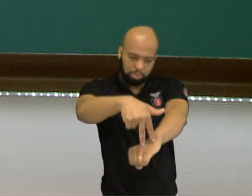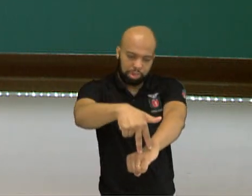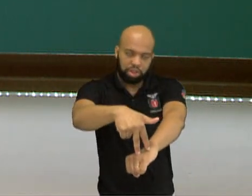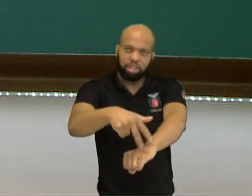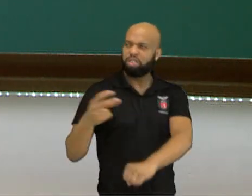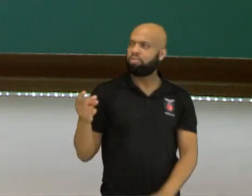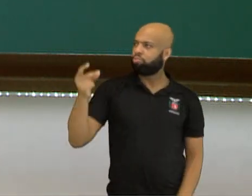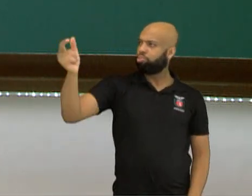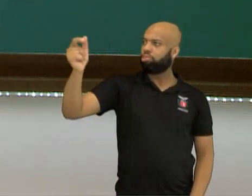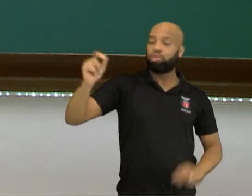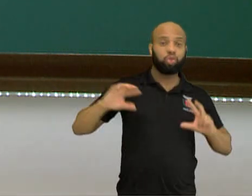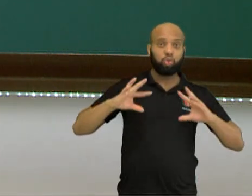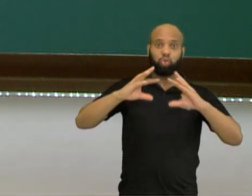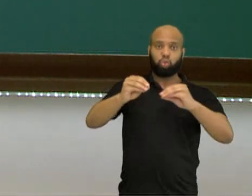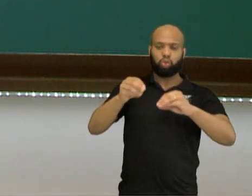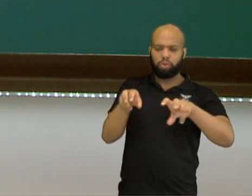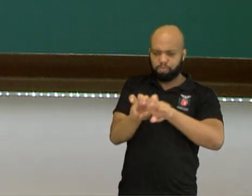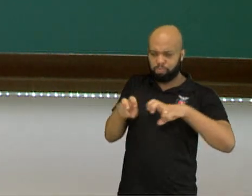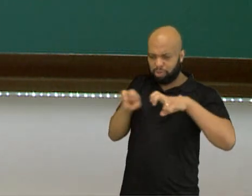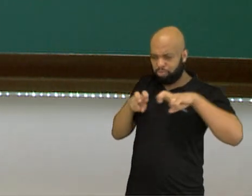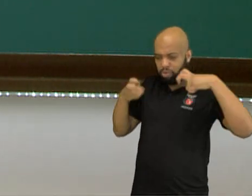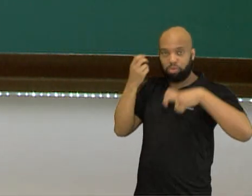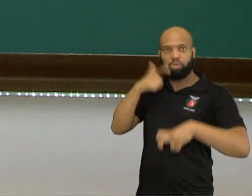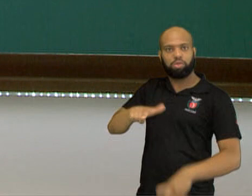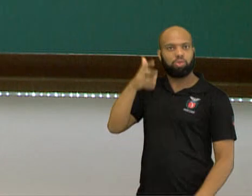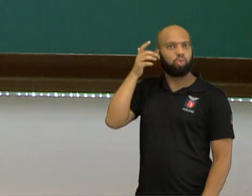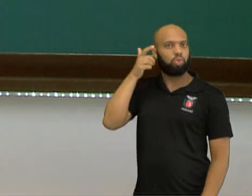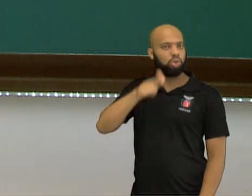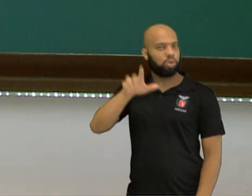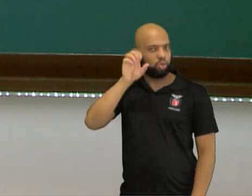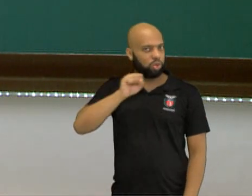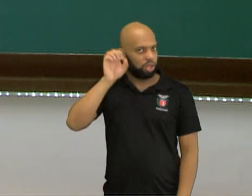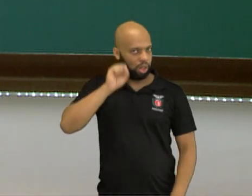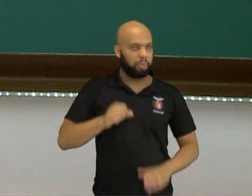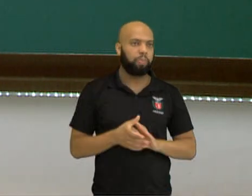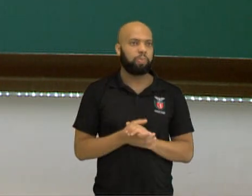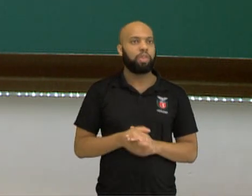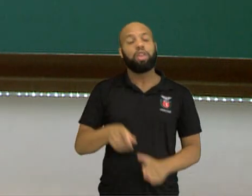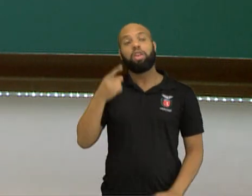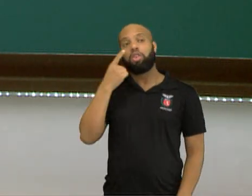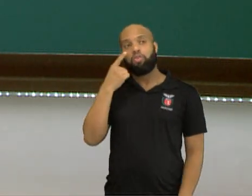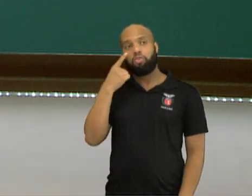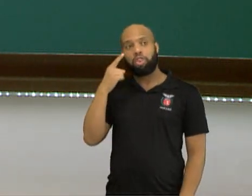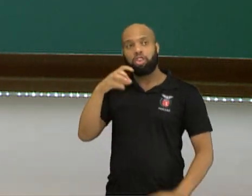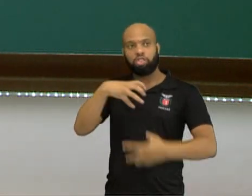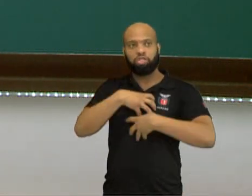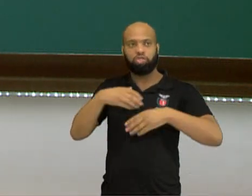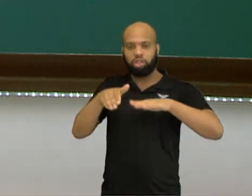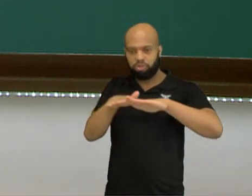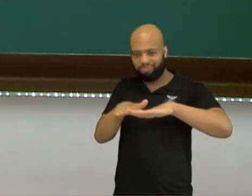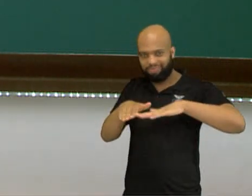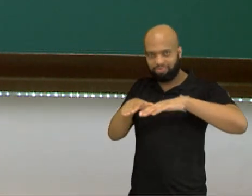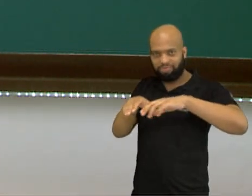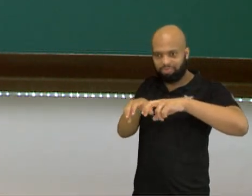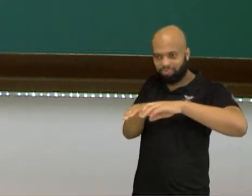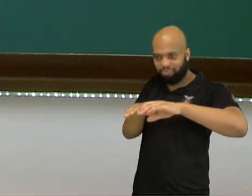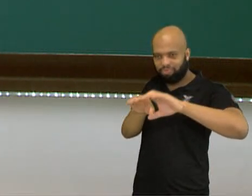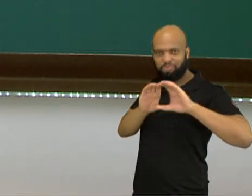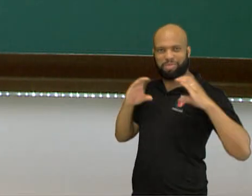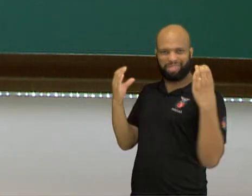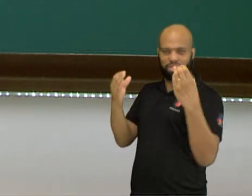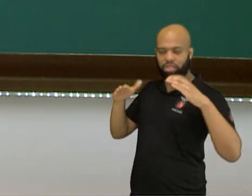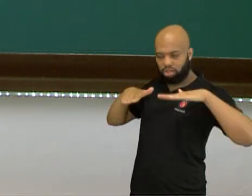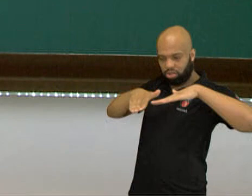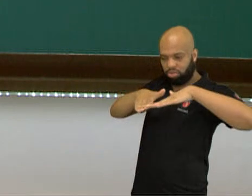última fileira. Observe que ele tem esse formato. Normalmente eles